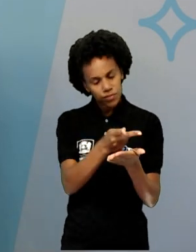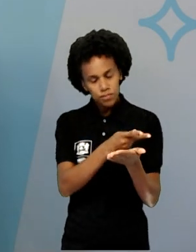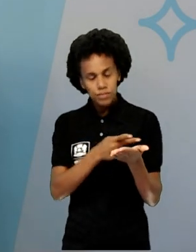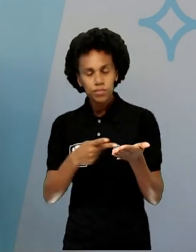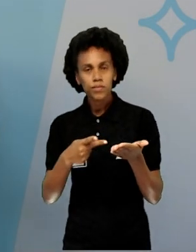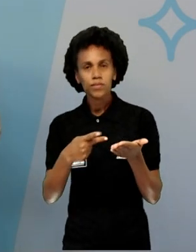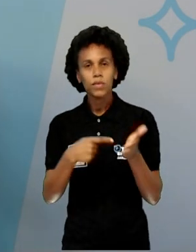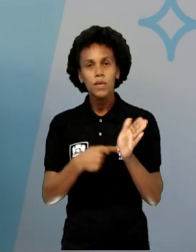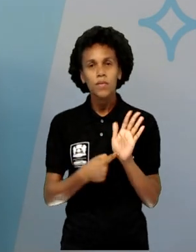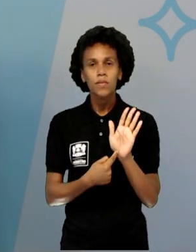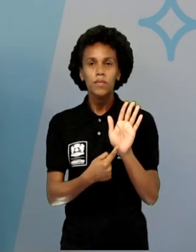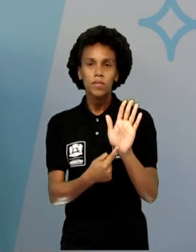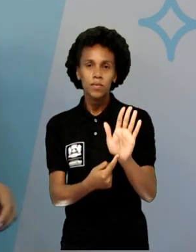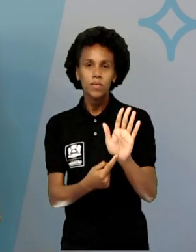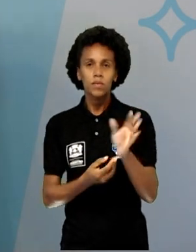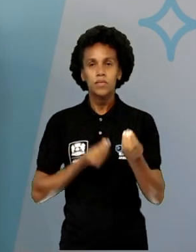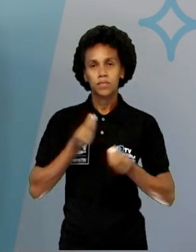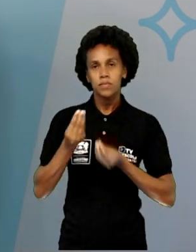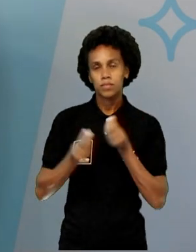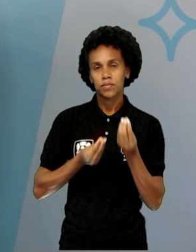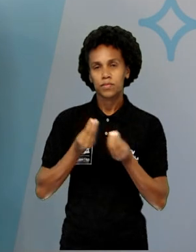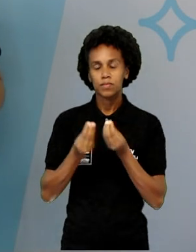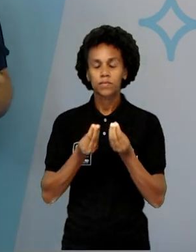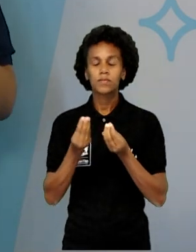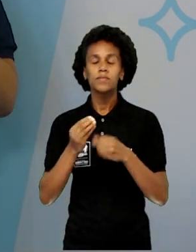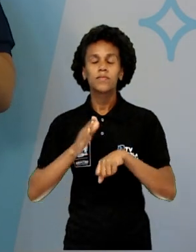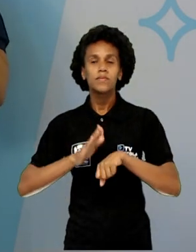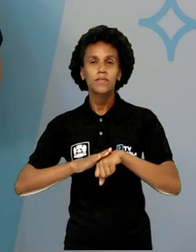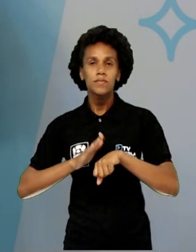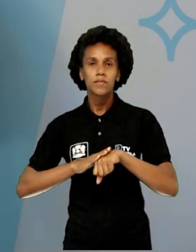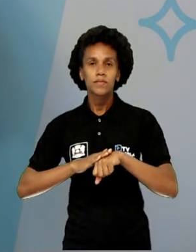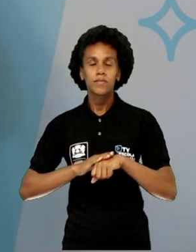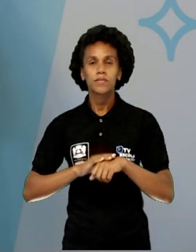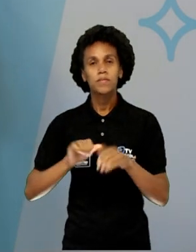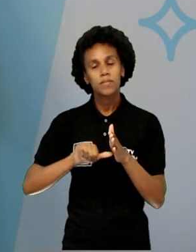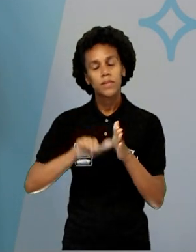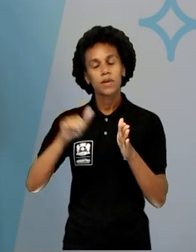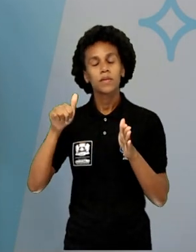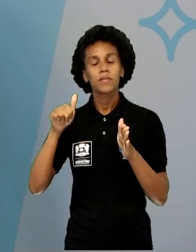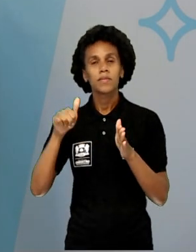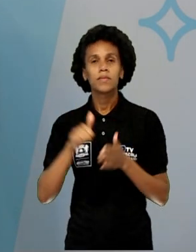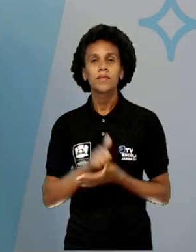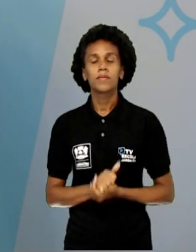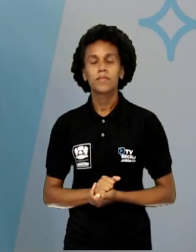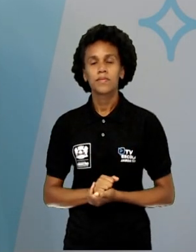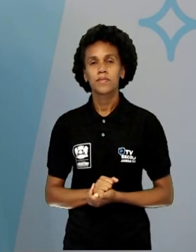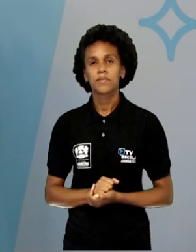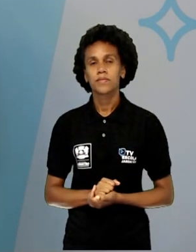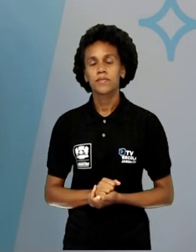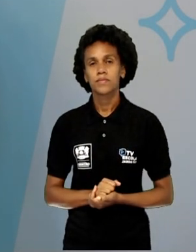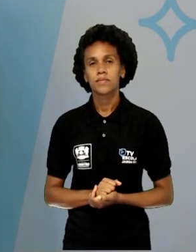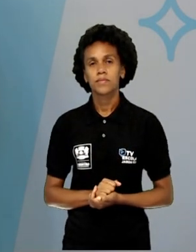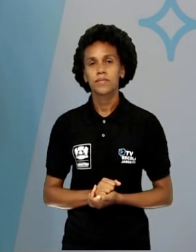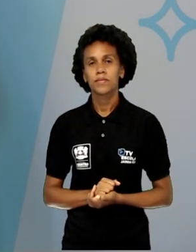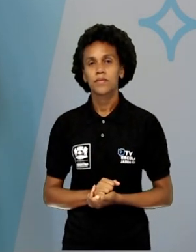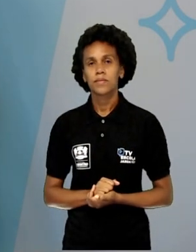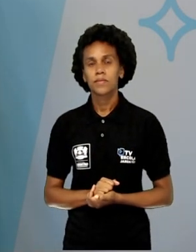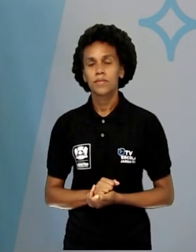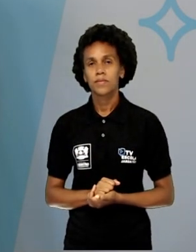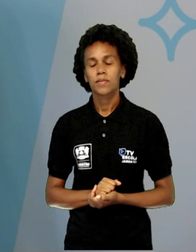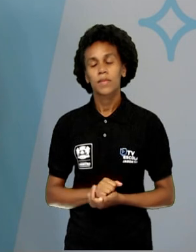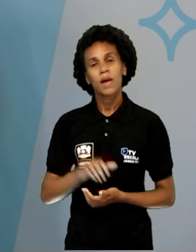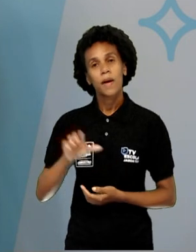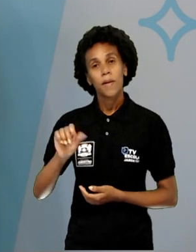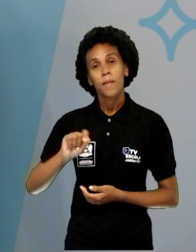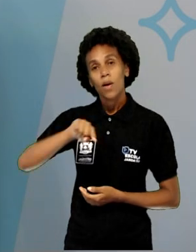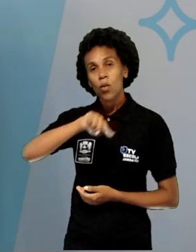mostrar para vocês como se faz. Primeiramente, pegamos o material maior para fazer o casco